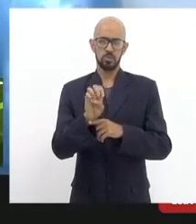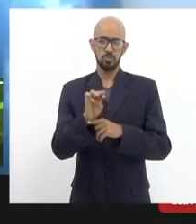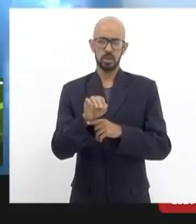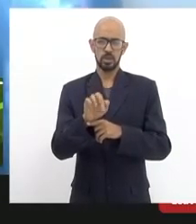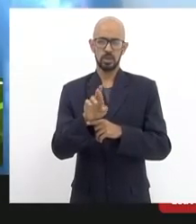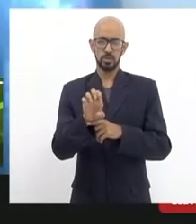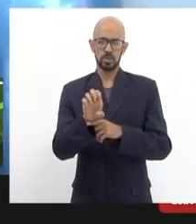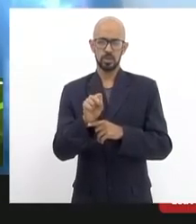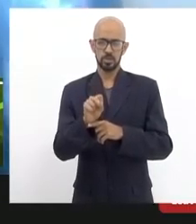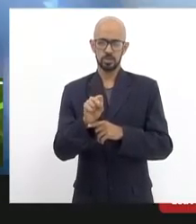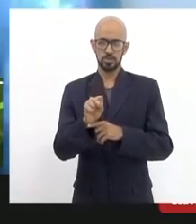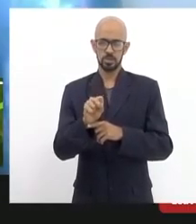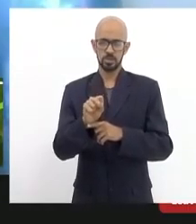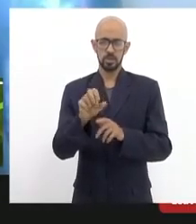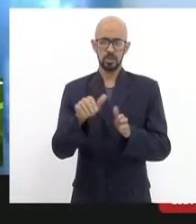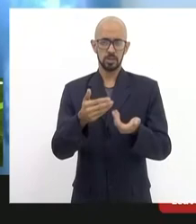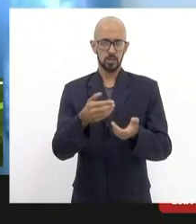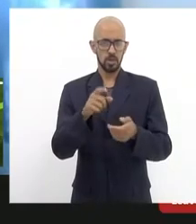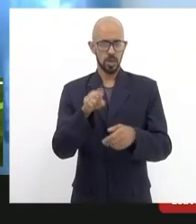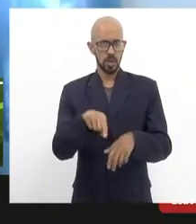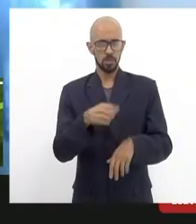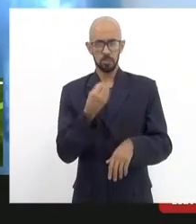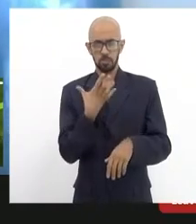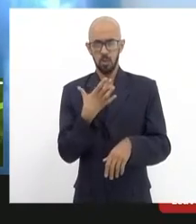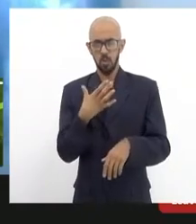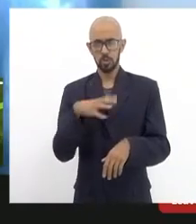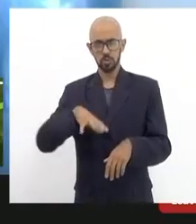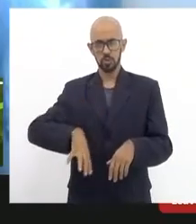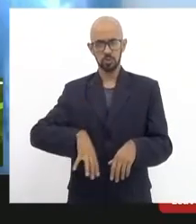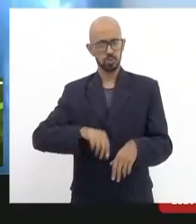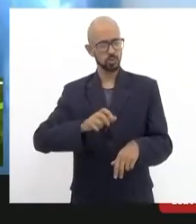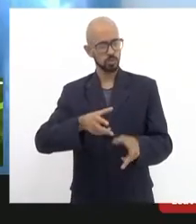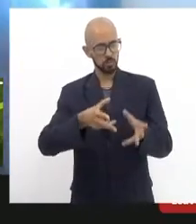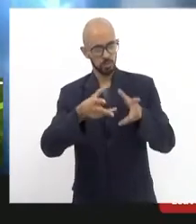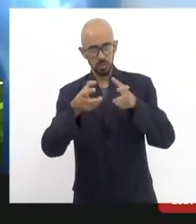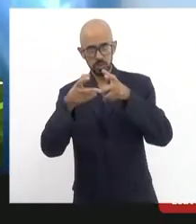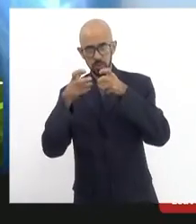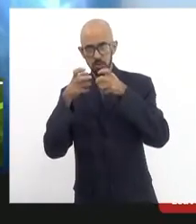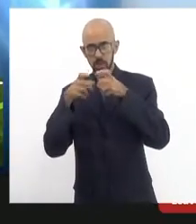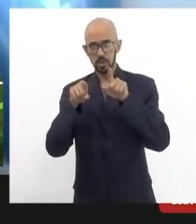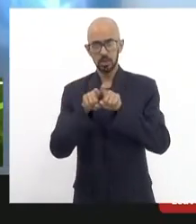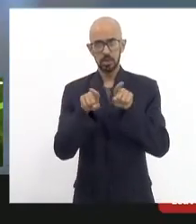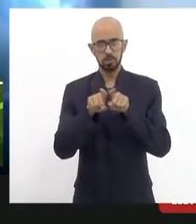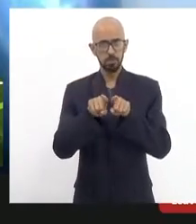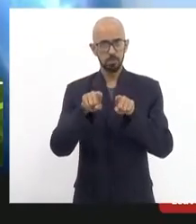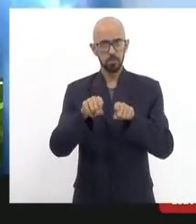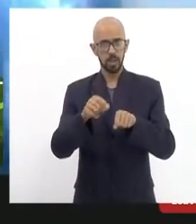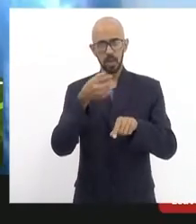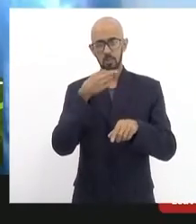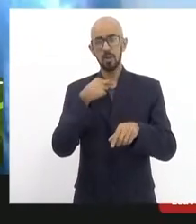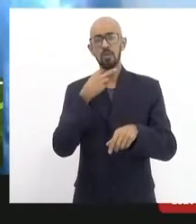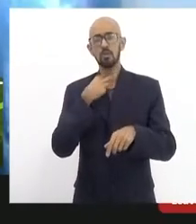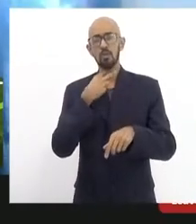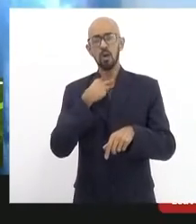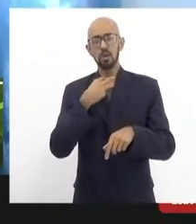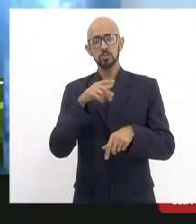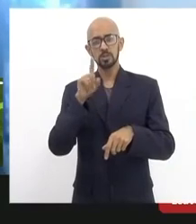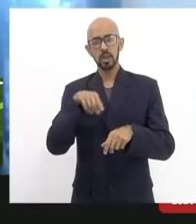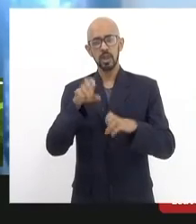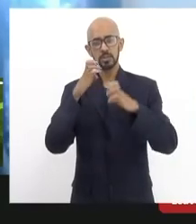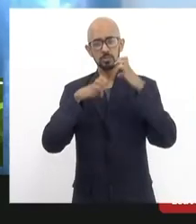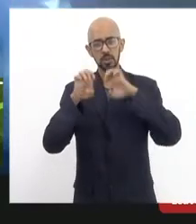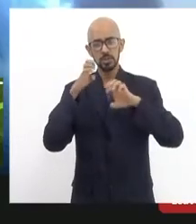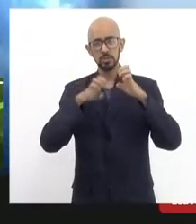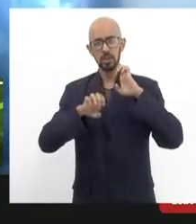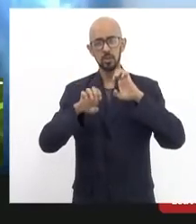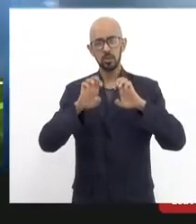biodiversidade é bom ouvir uma voz que expressa também as religiões a gente tem que juntar todos os componentes